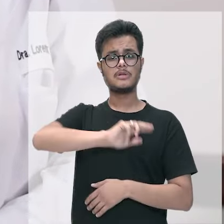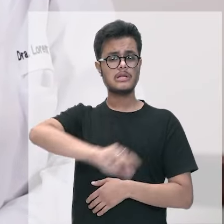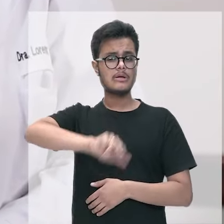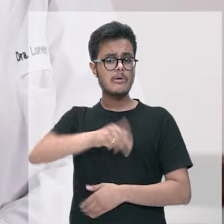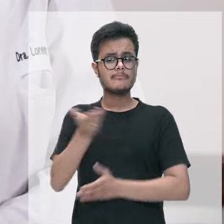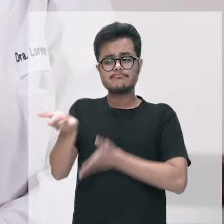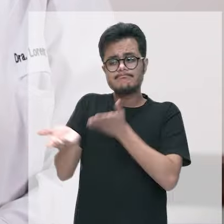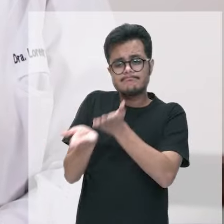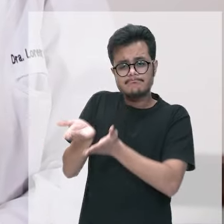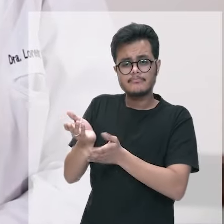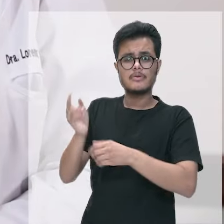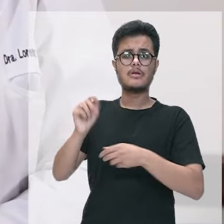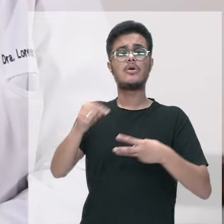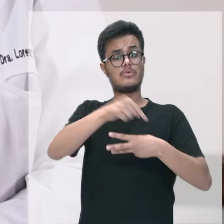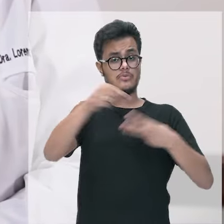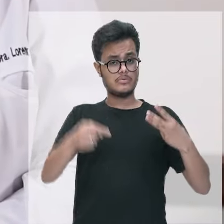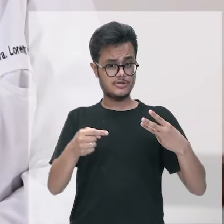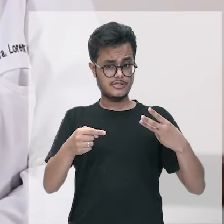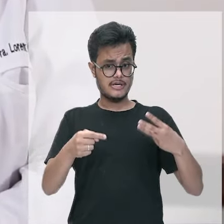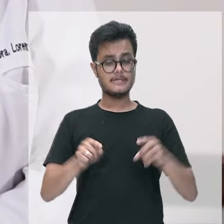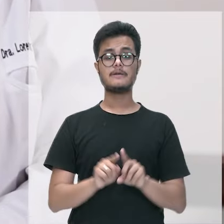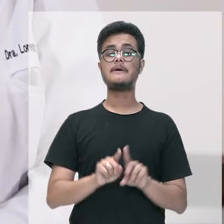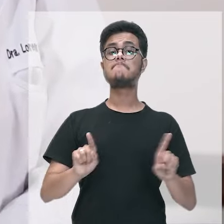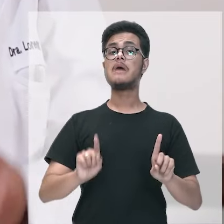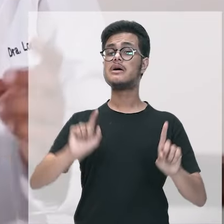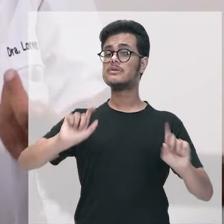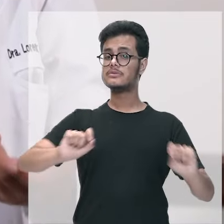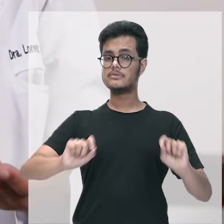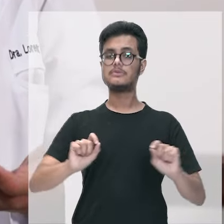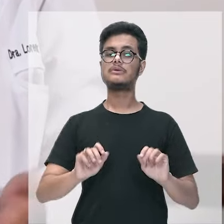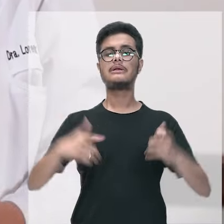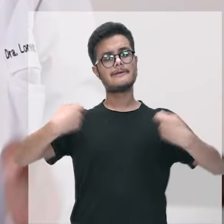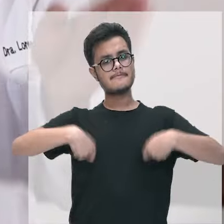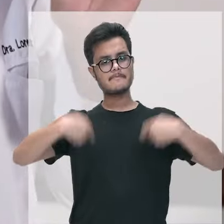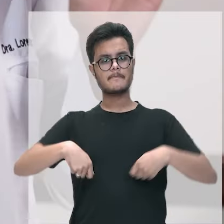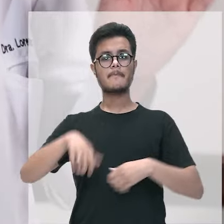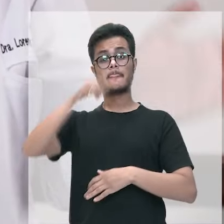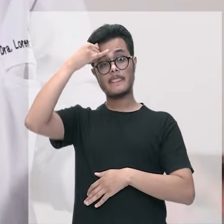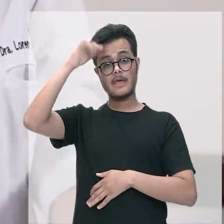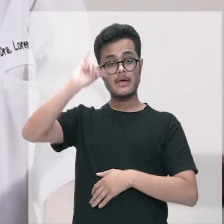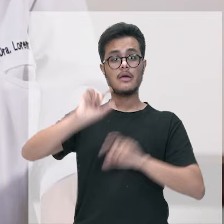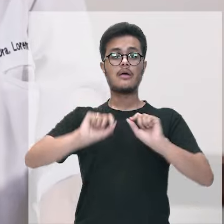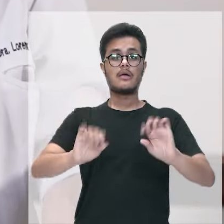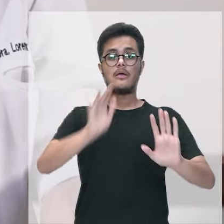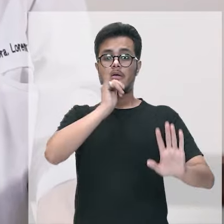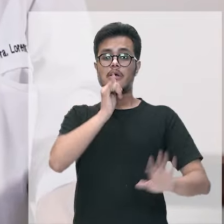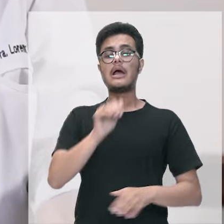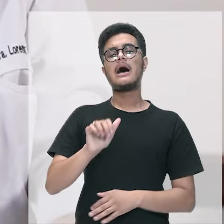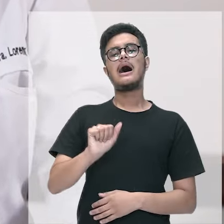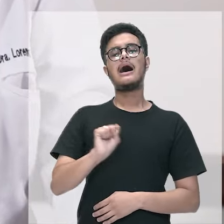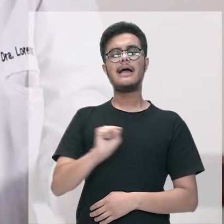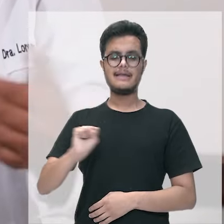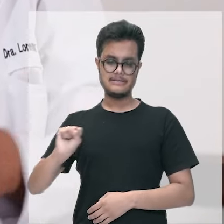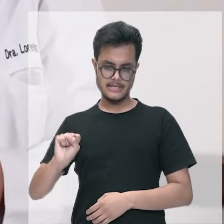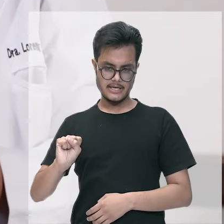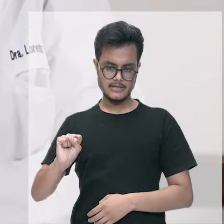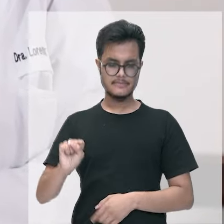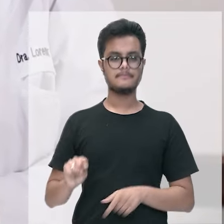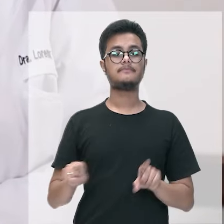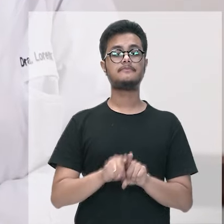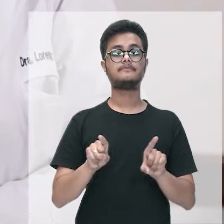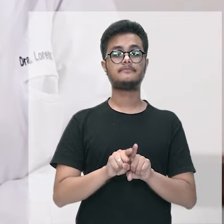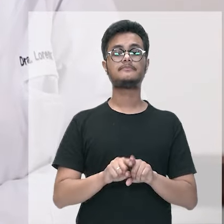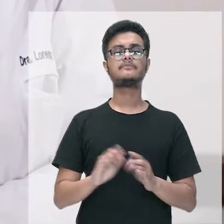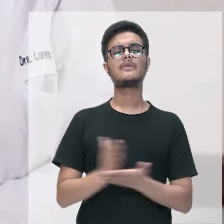tratamento de dengue, zika e chikungunya contudo deve-se evitar ácido acetil salicílico e